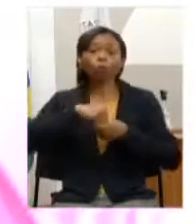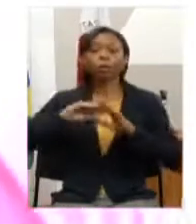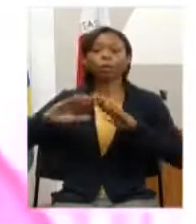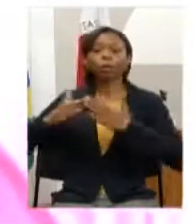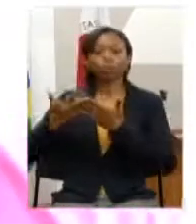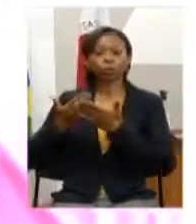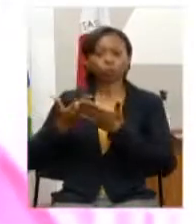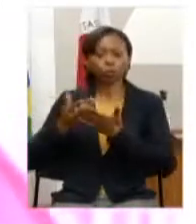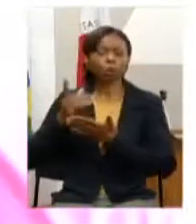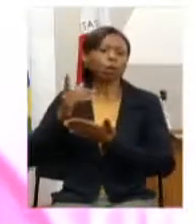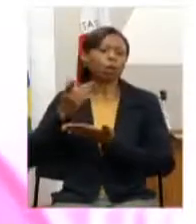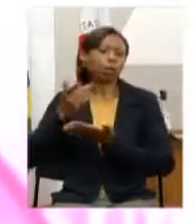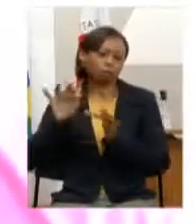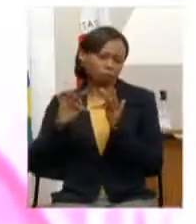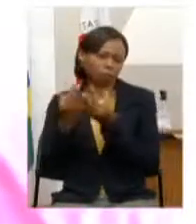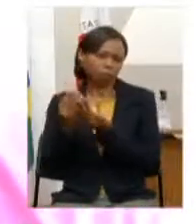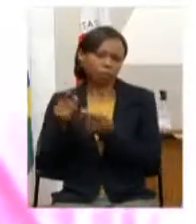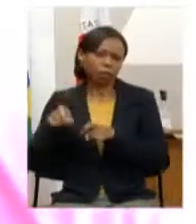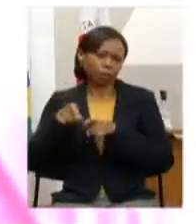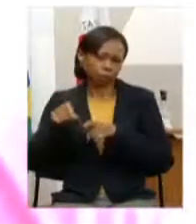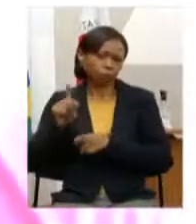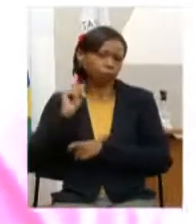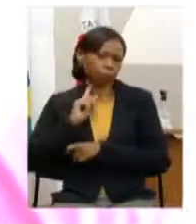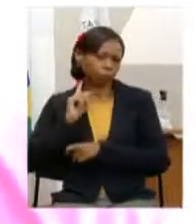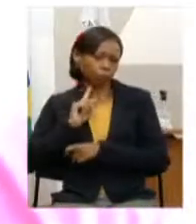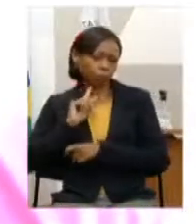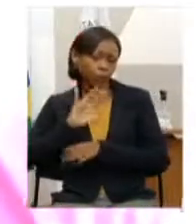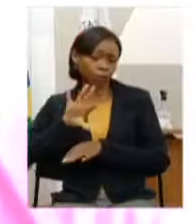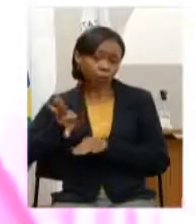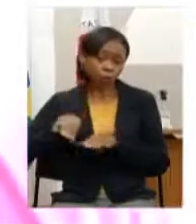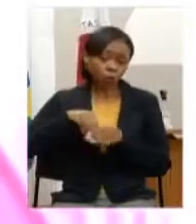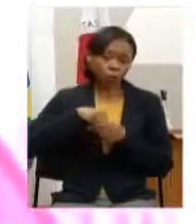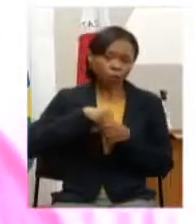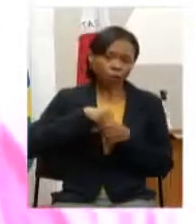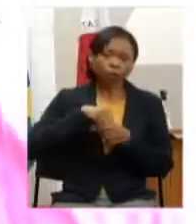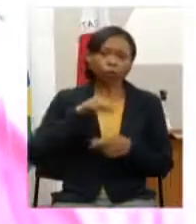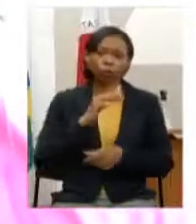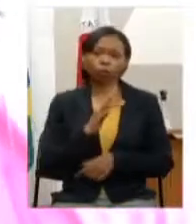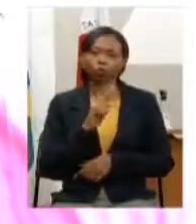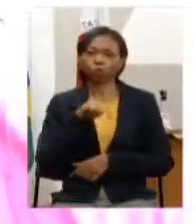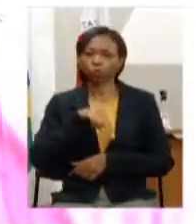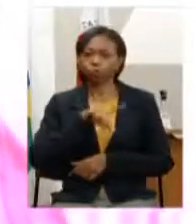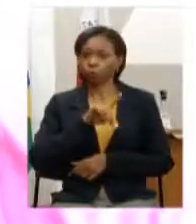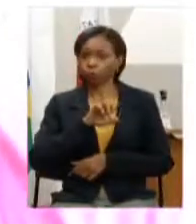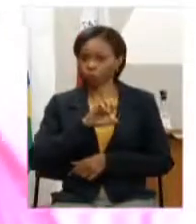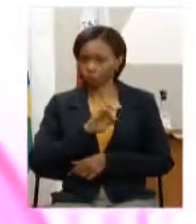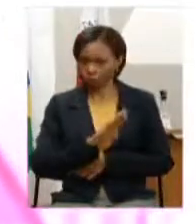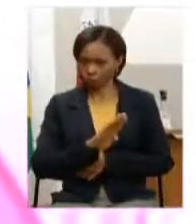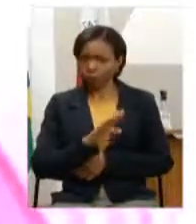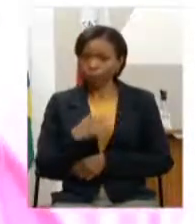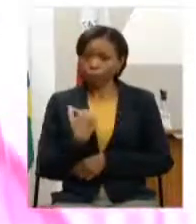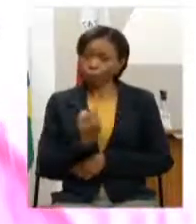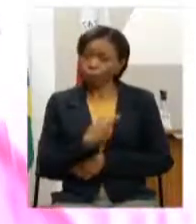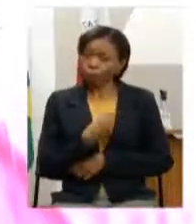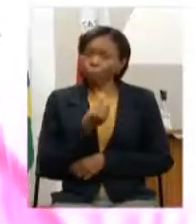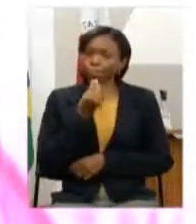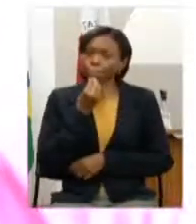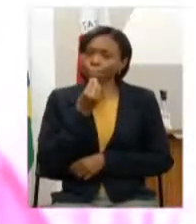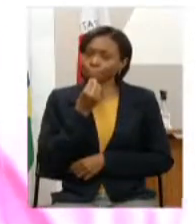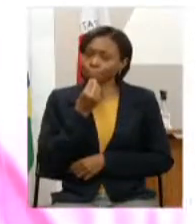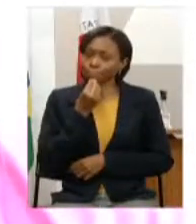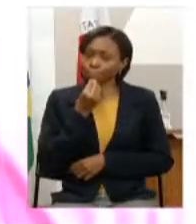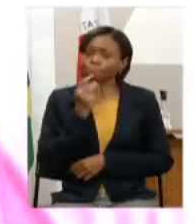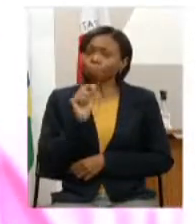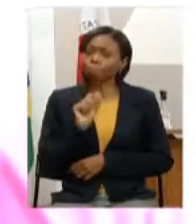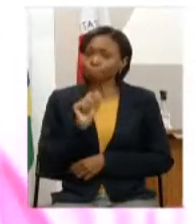só de Minas Gerais mas de todo o Estado no conto do Fundeb né então a nossa expectativa sempre foi de